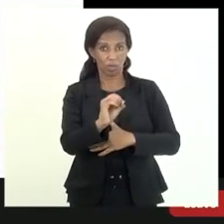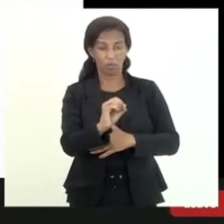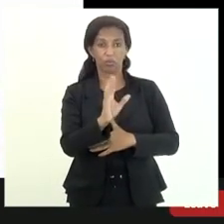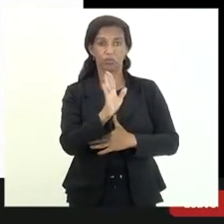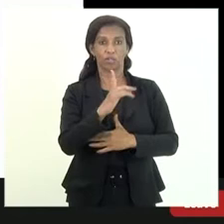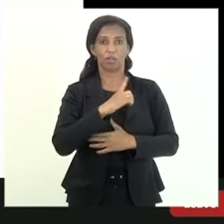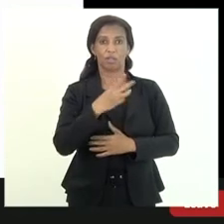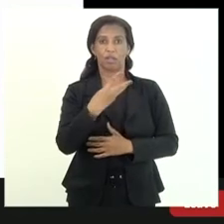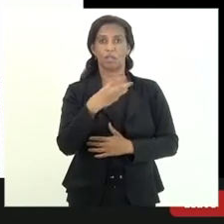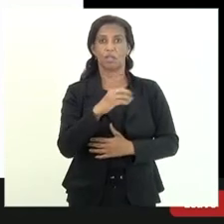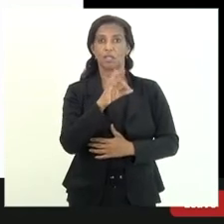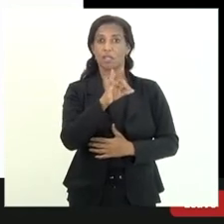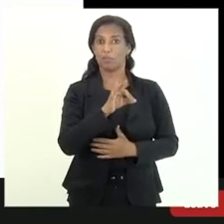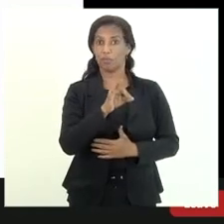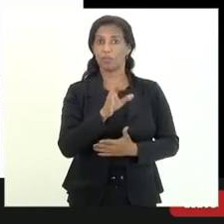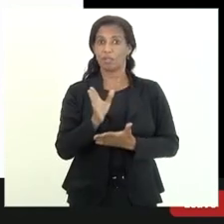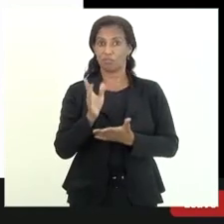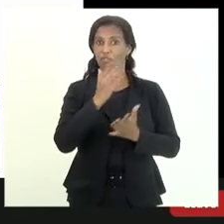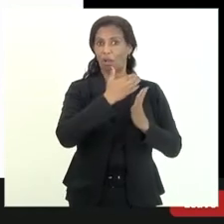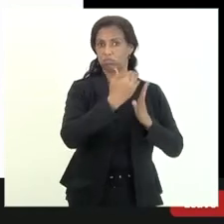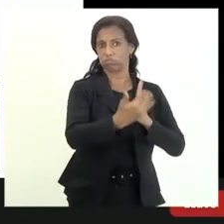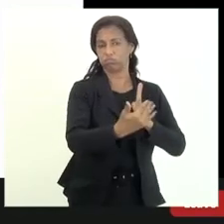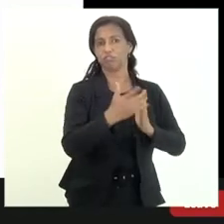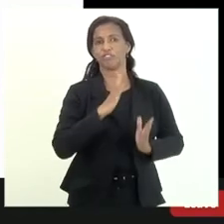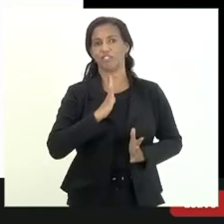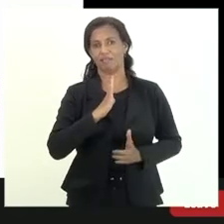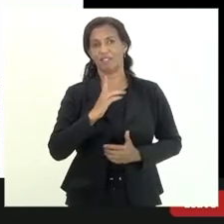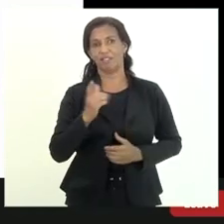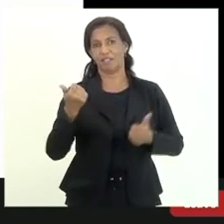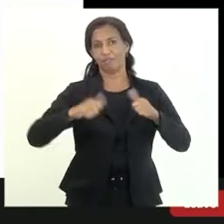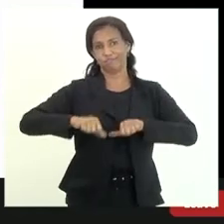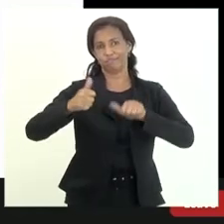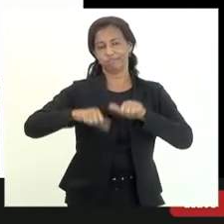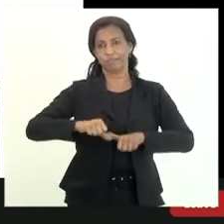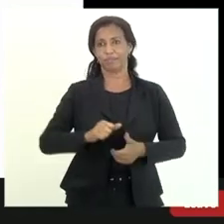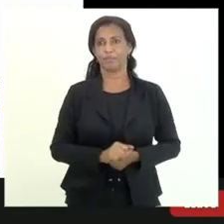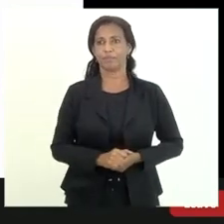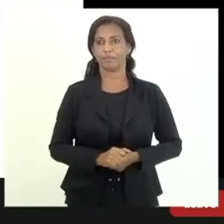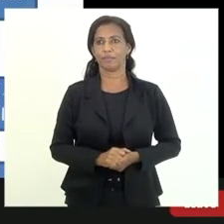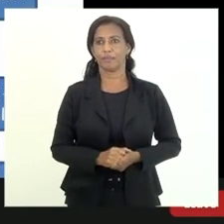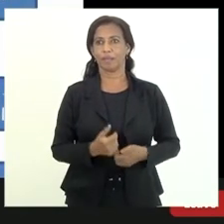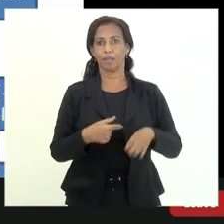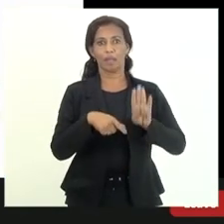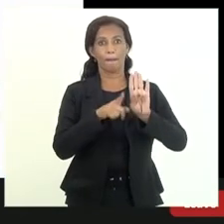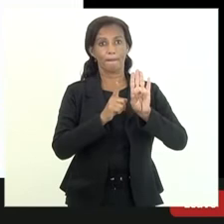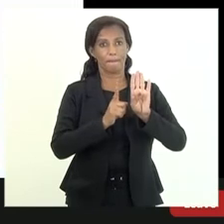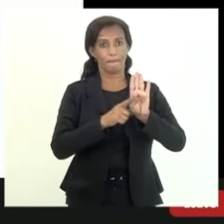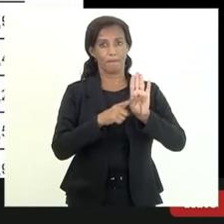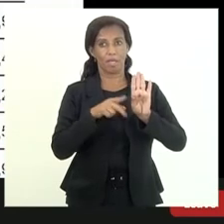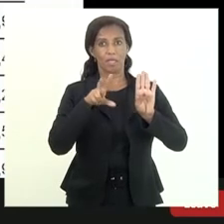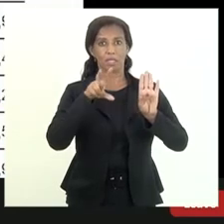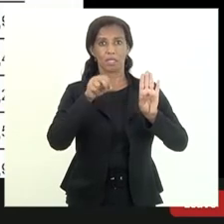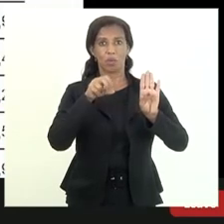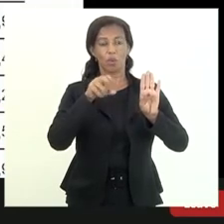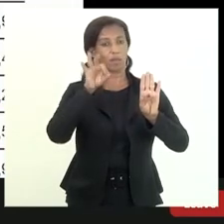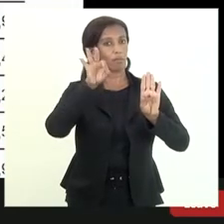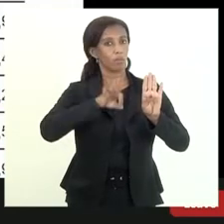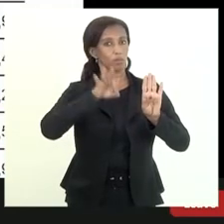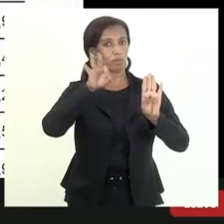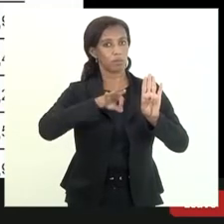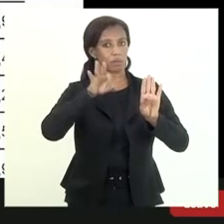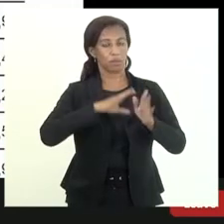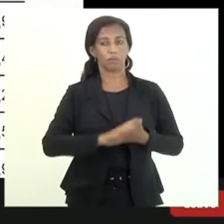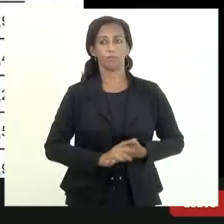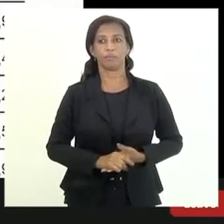30% para esses créditos né não tem essa variação né o B 50% o B ela está em linha com a PGE